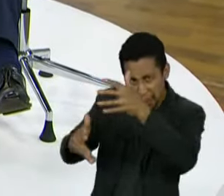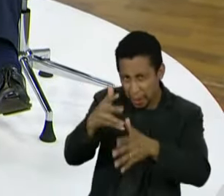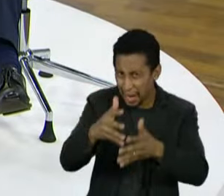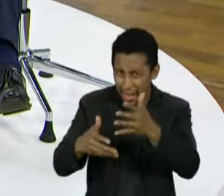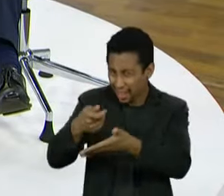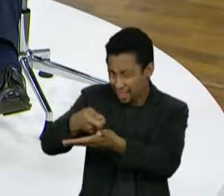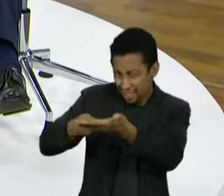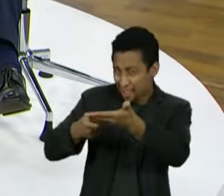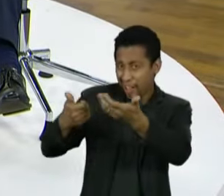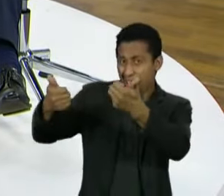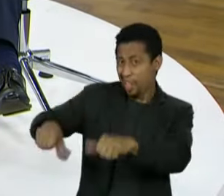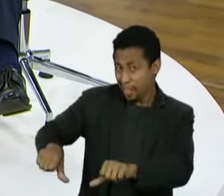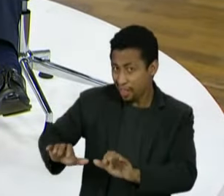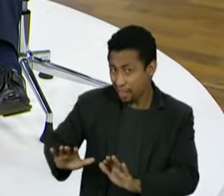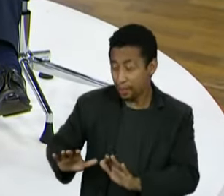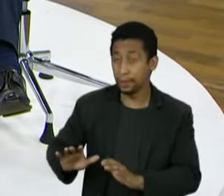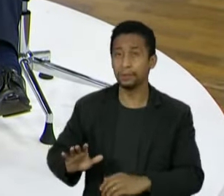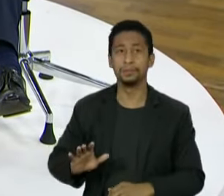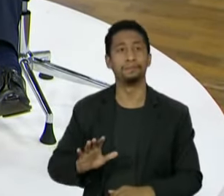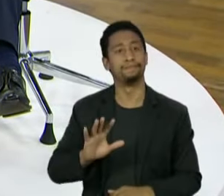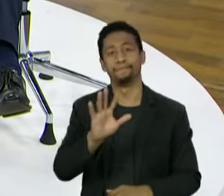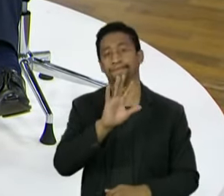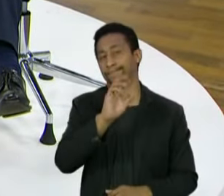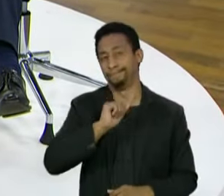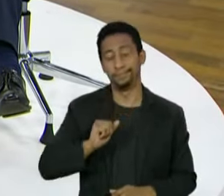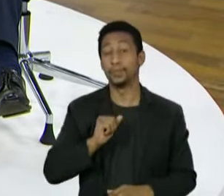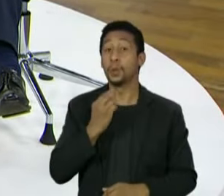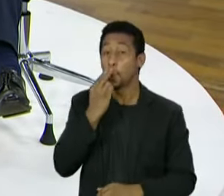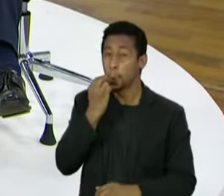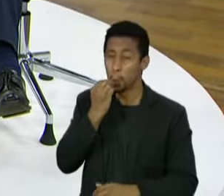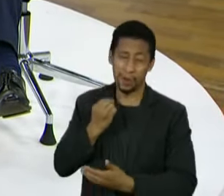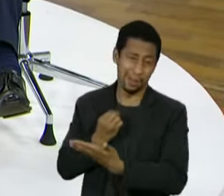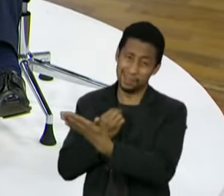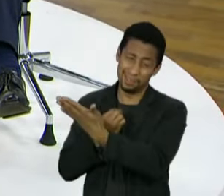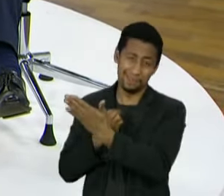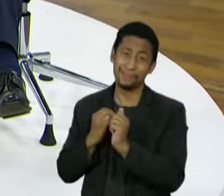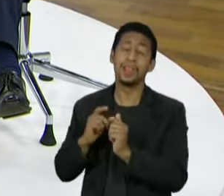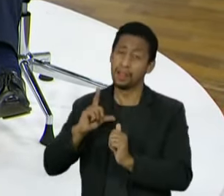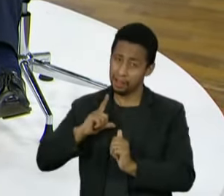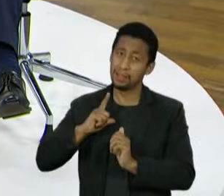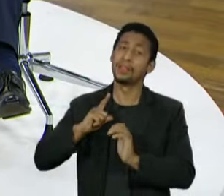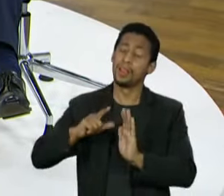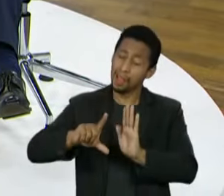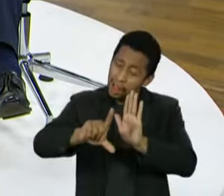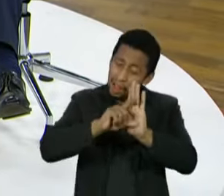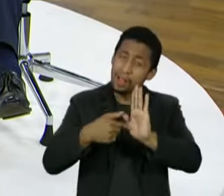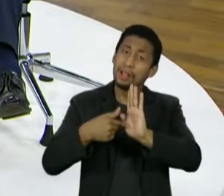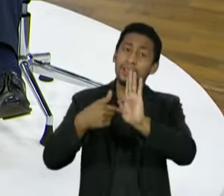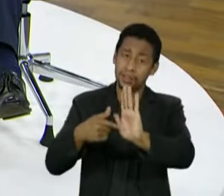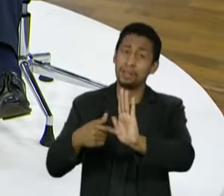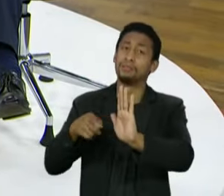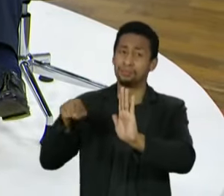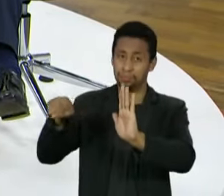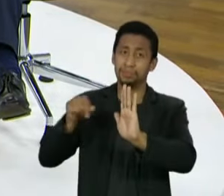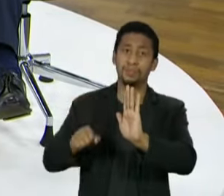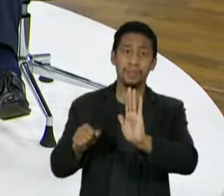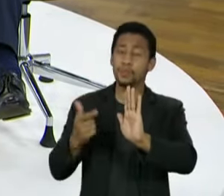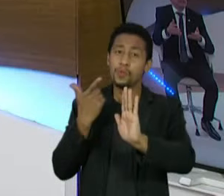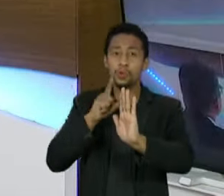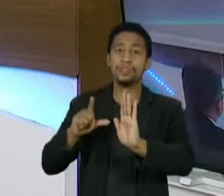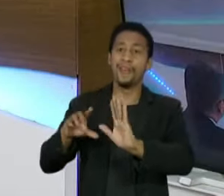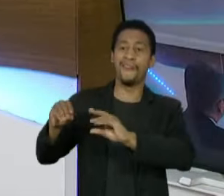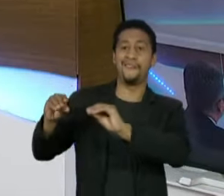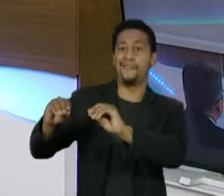mecanismos para você superar uma eventual inércia do Augusto Aras, que é a ação penal privada subsidiária da pública. Eu acredito que ela nunca foi